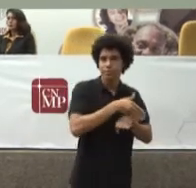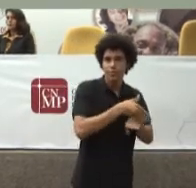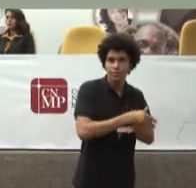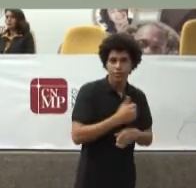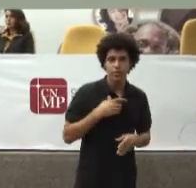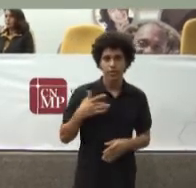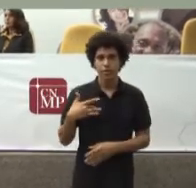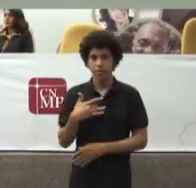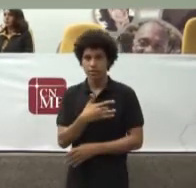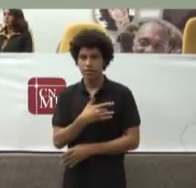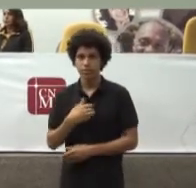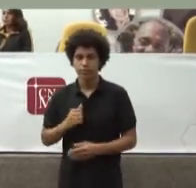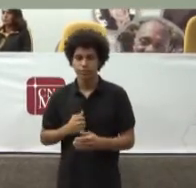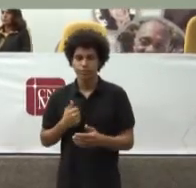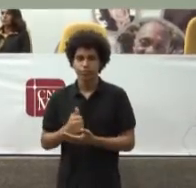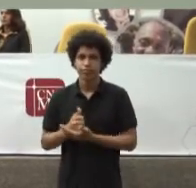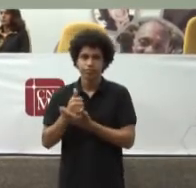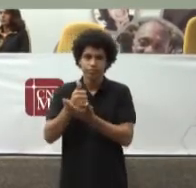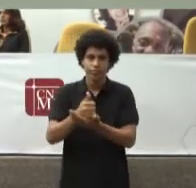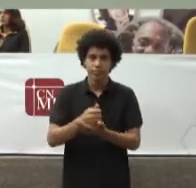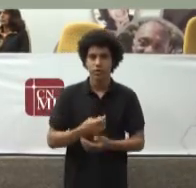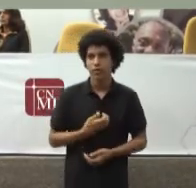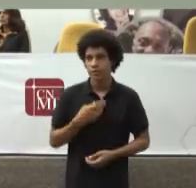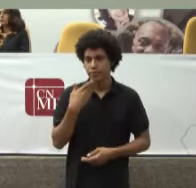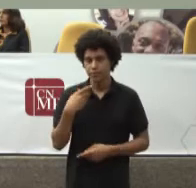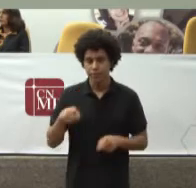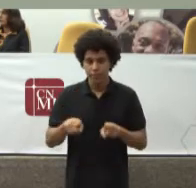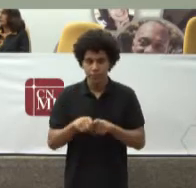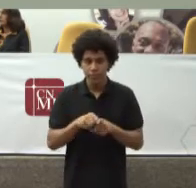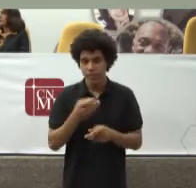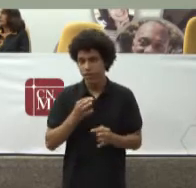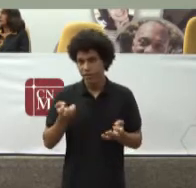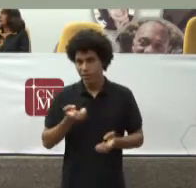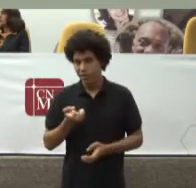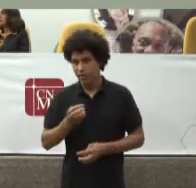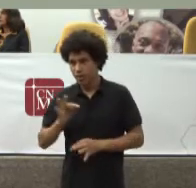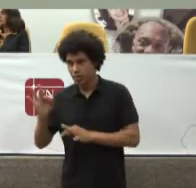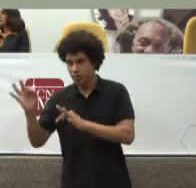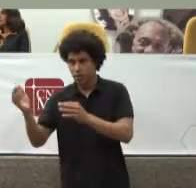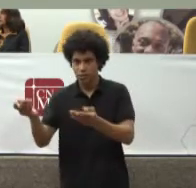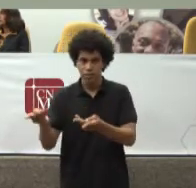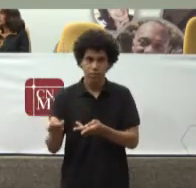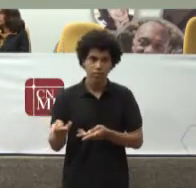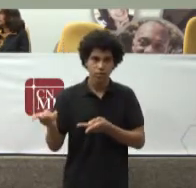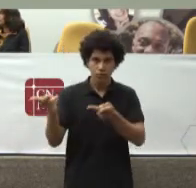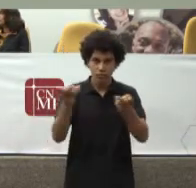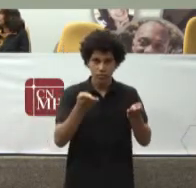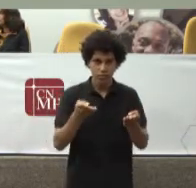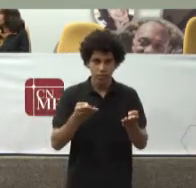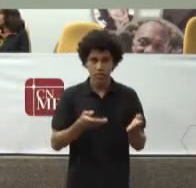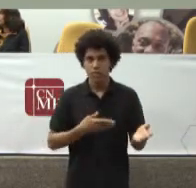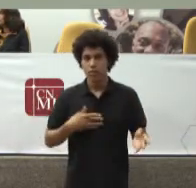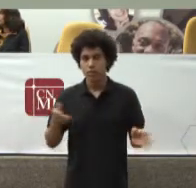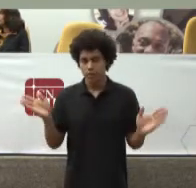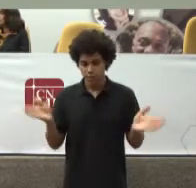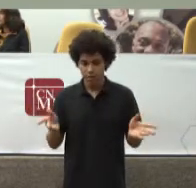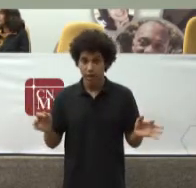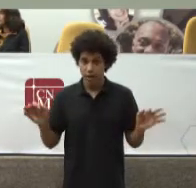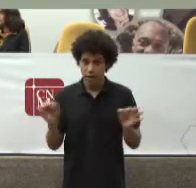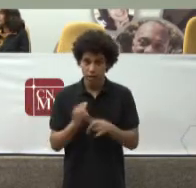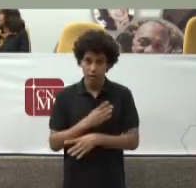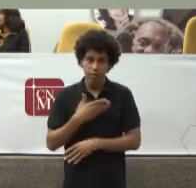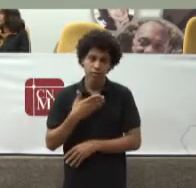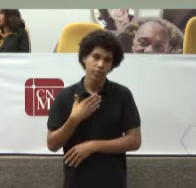trazer Os senhores Encerrando já A minha fala E passando Para o Gebran Que seguramente Trará os senhores Dados